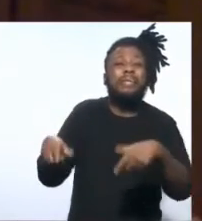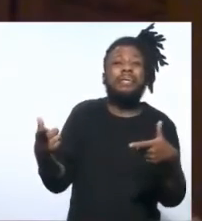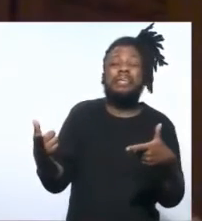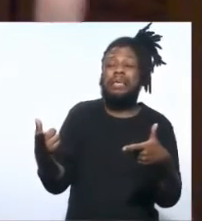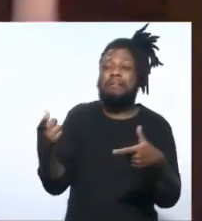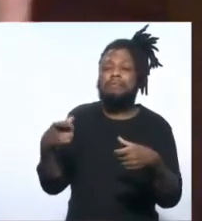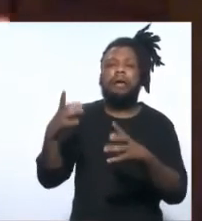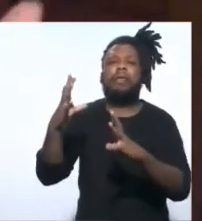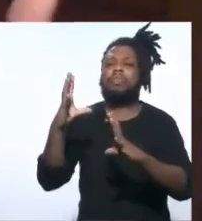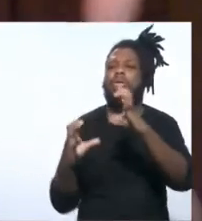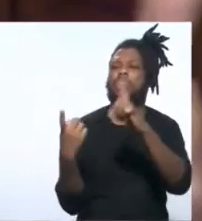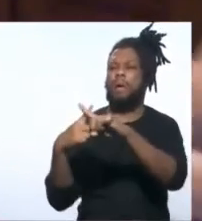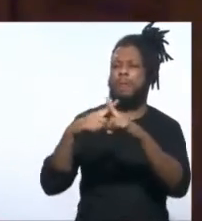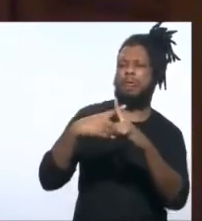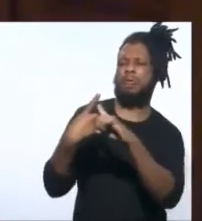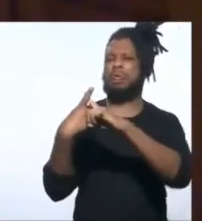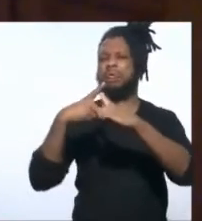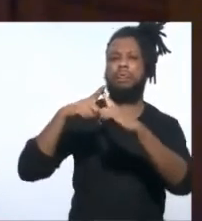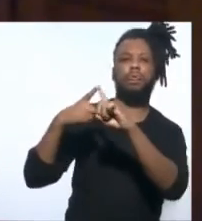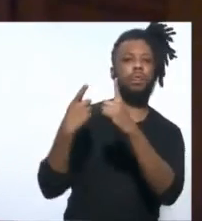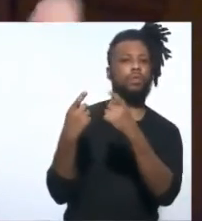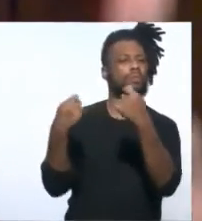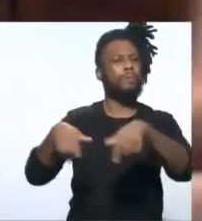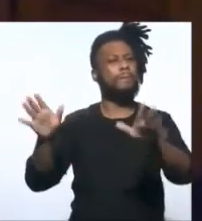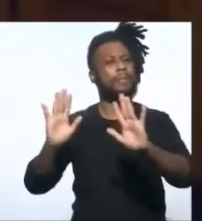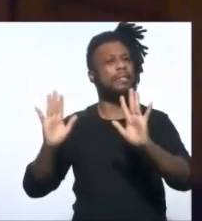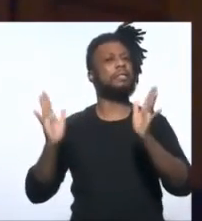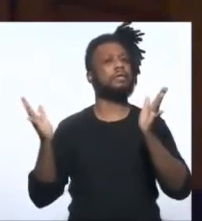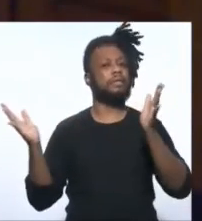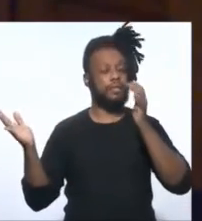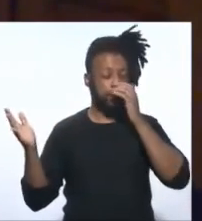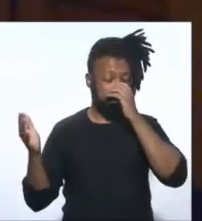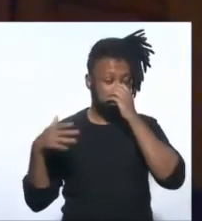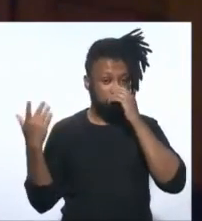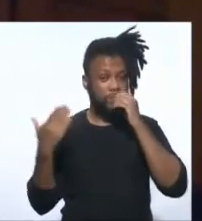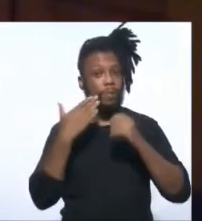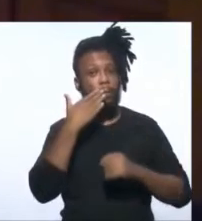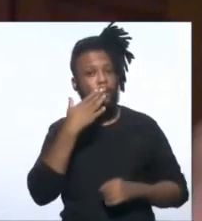esgrimindo. Então, queria solicitar aos companheiros